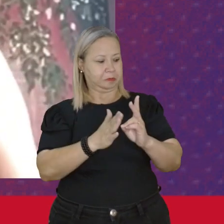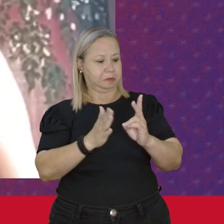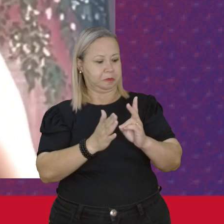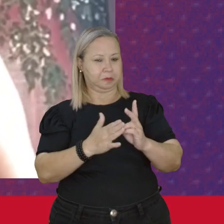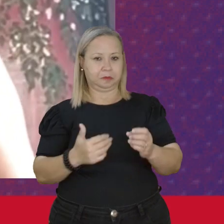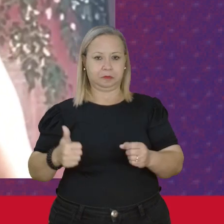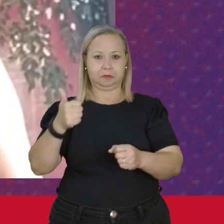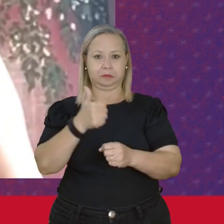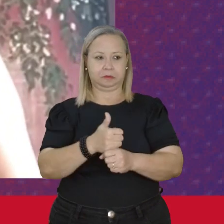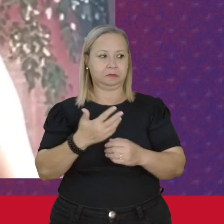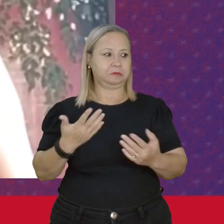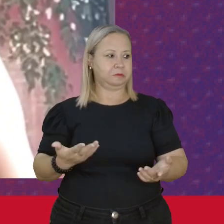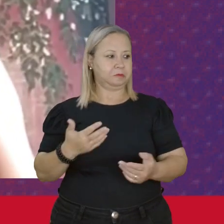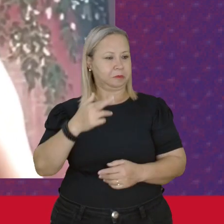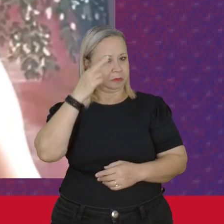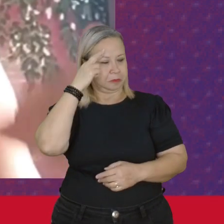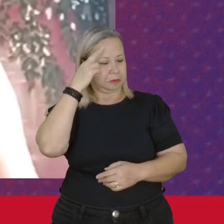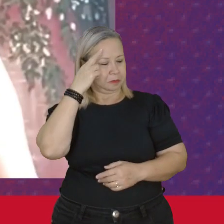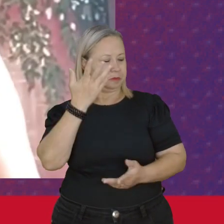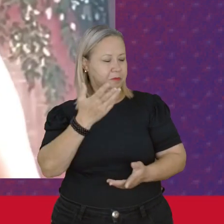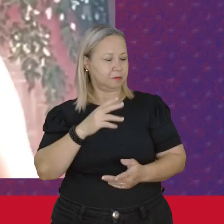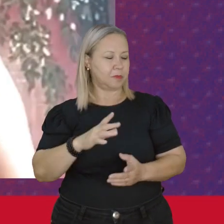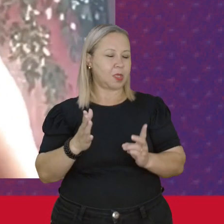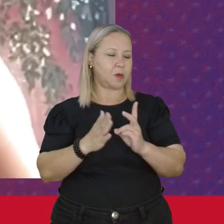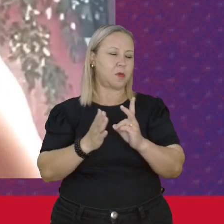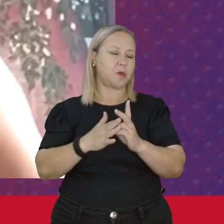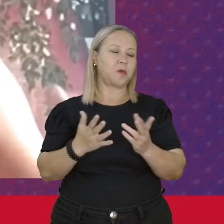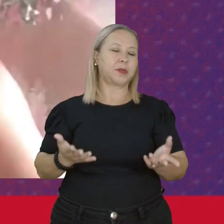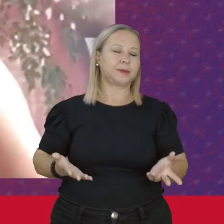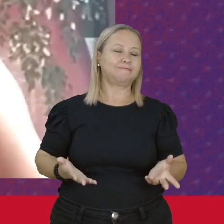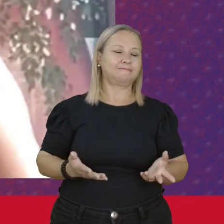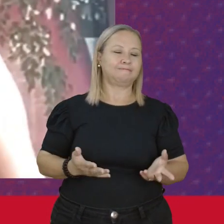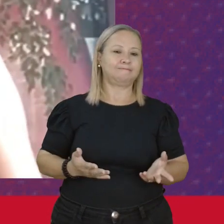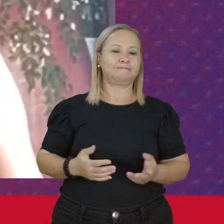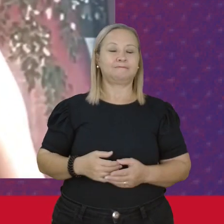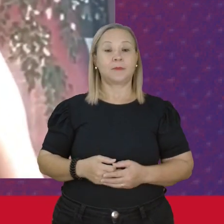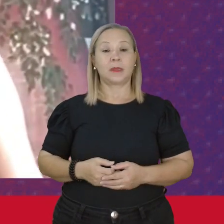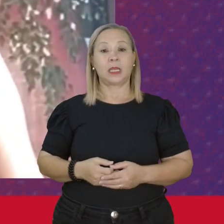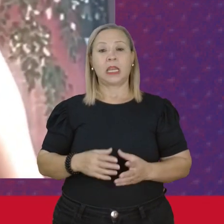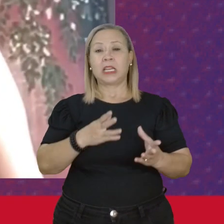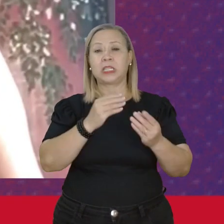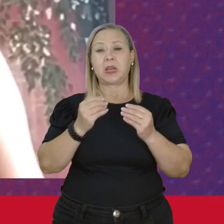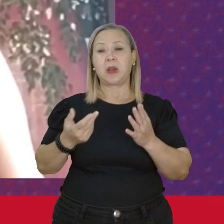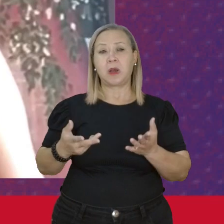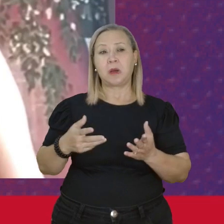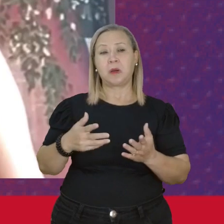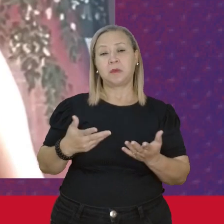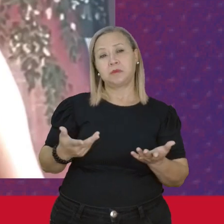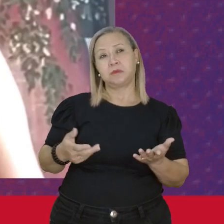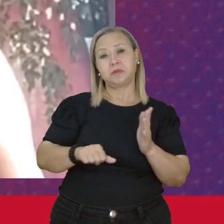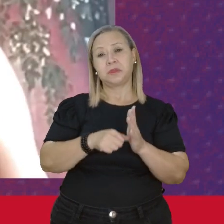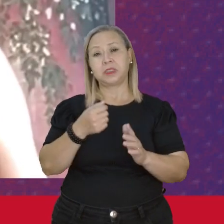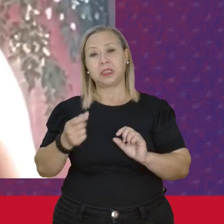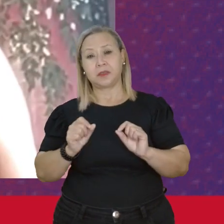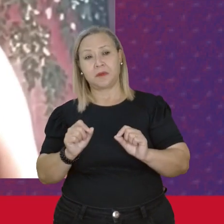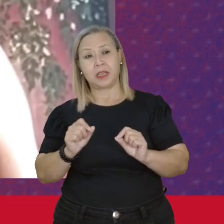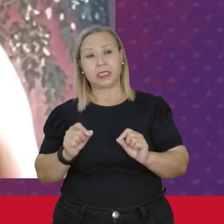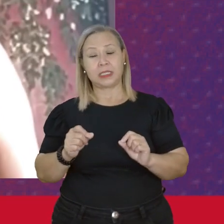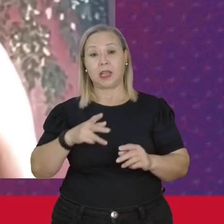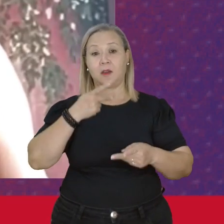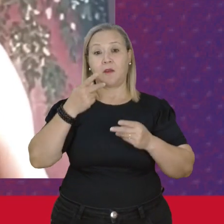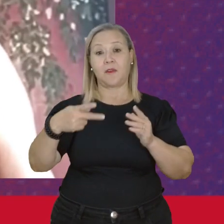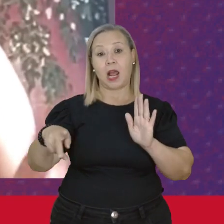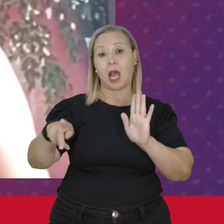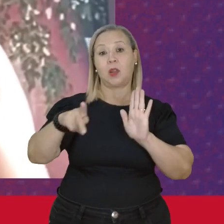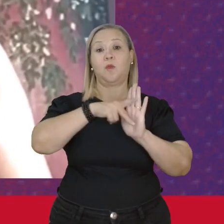Da impossibilidade De a gente Falar No nosso próprio Nome Muitas vezes No próprio idioma Porque as pessoas Não